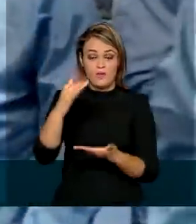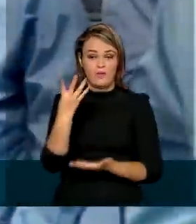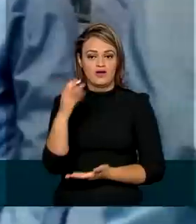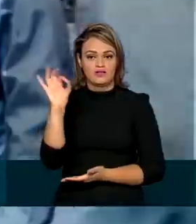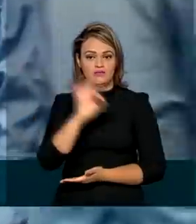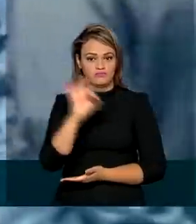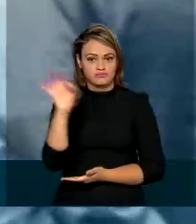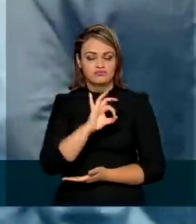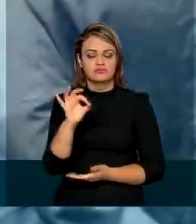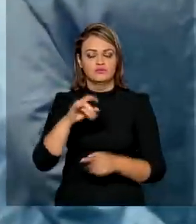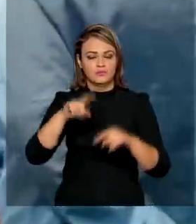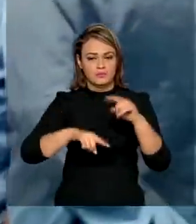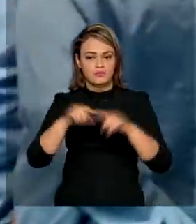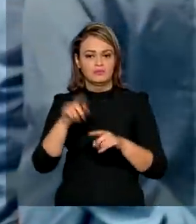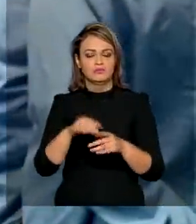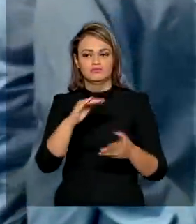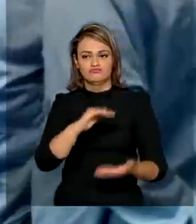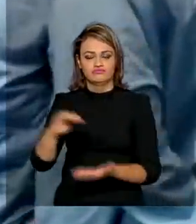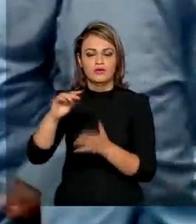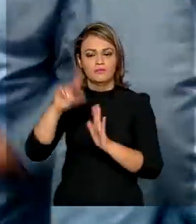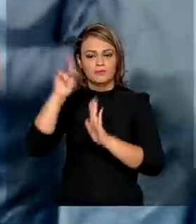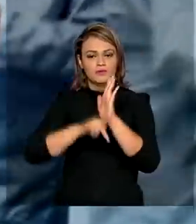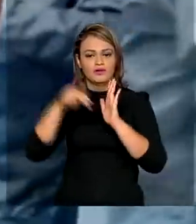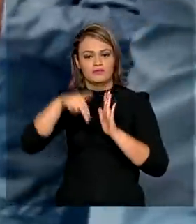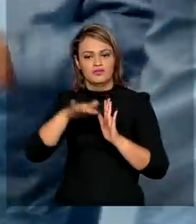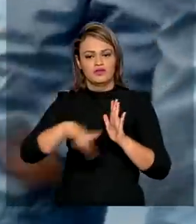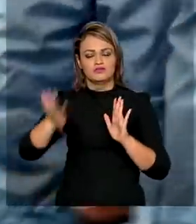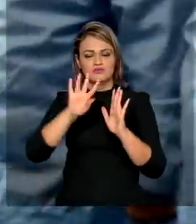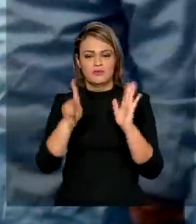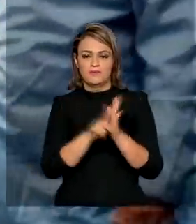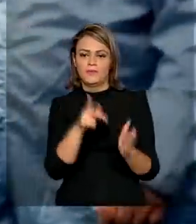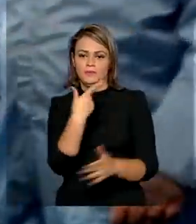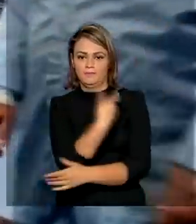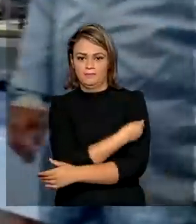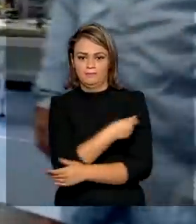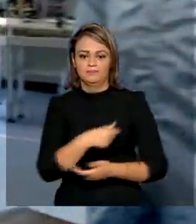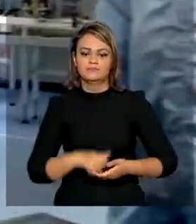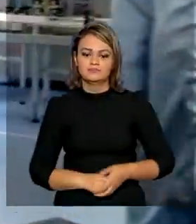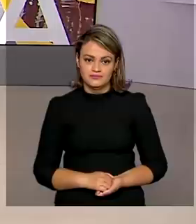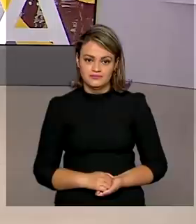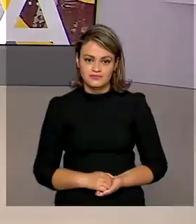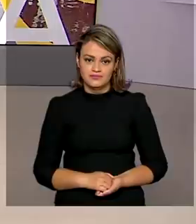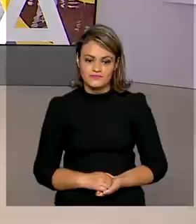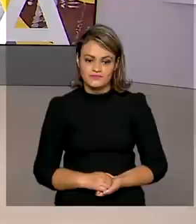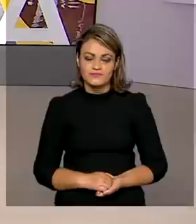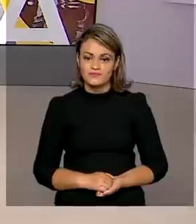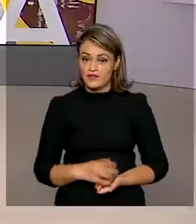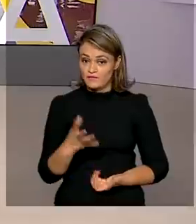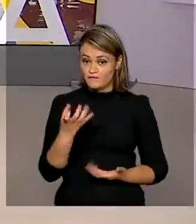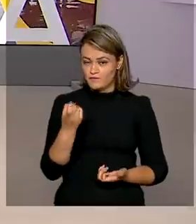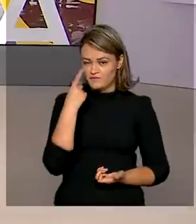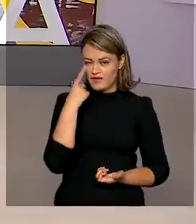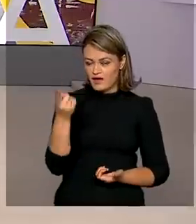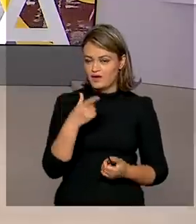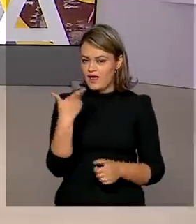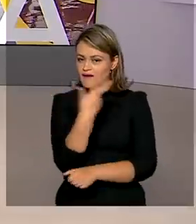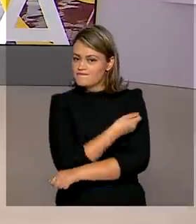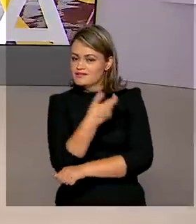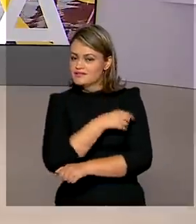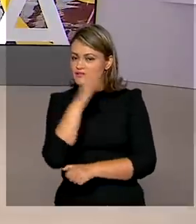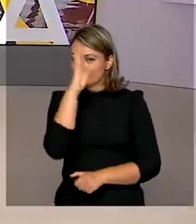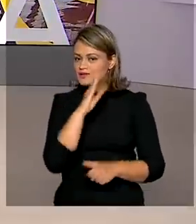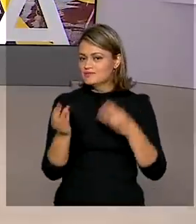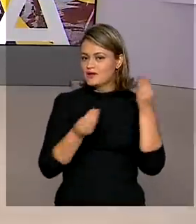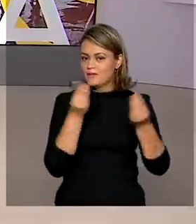% do produto para o Programa Nacional de Imunizações. Vamos conferir agora como está a